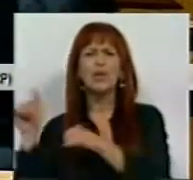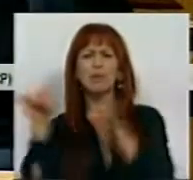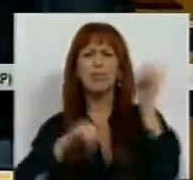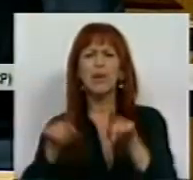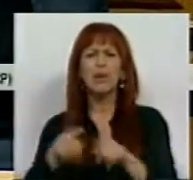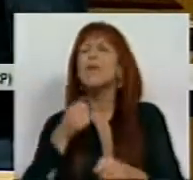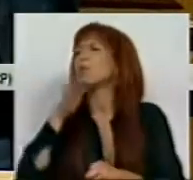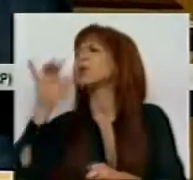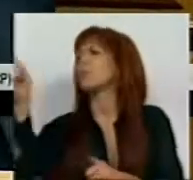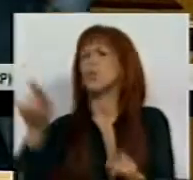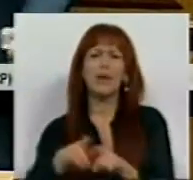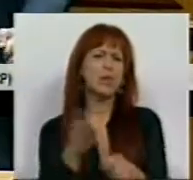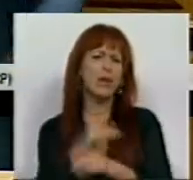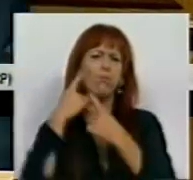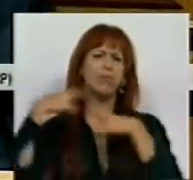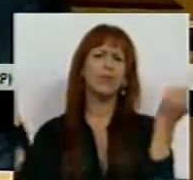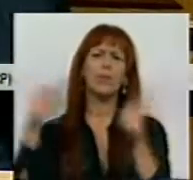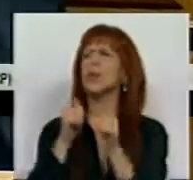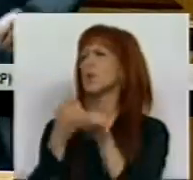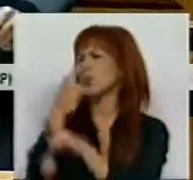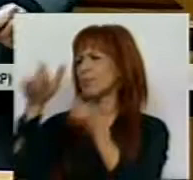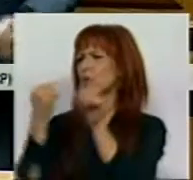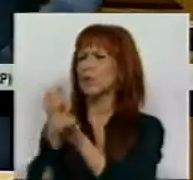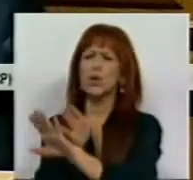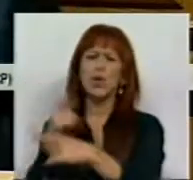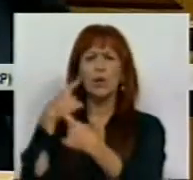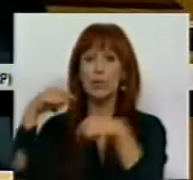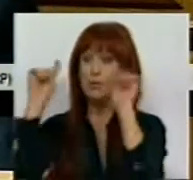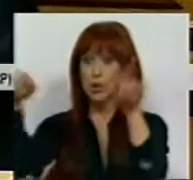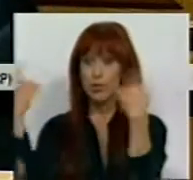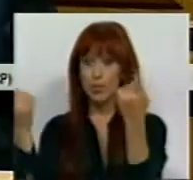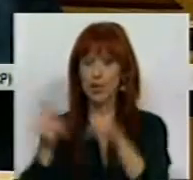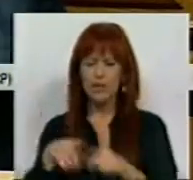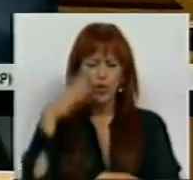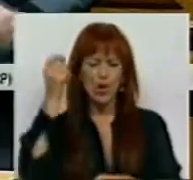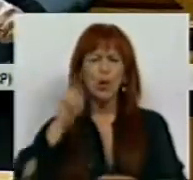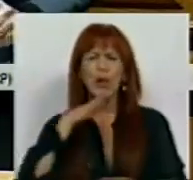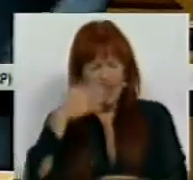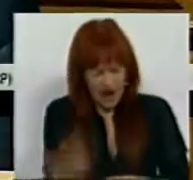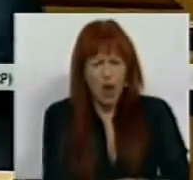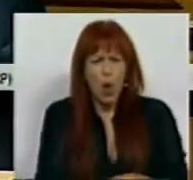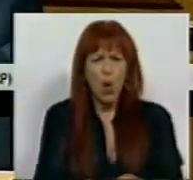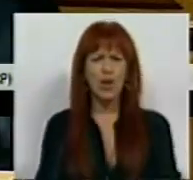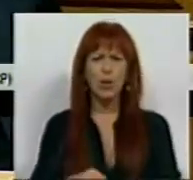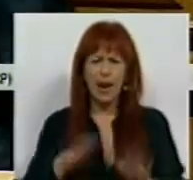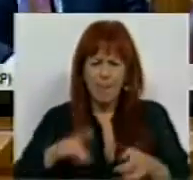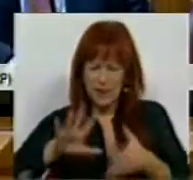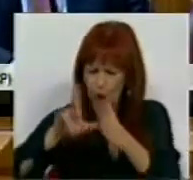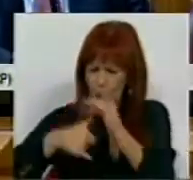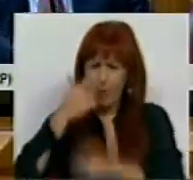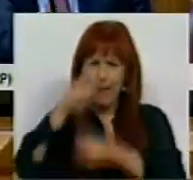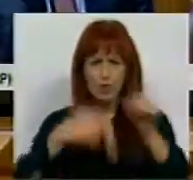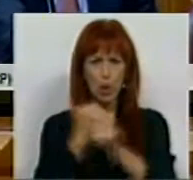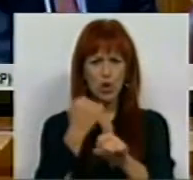vão dizer muito bem do setor público e dos trabalhadores do setor público, mas vão-se esquecer do que estão a dizer agora, de que é preciso roubar os